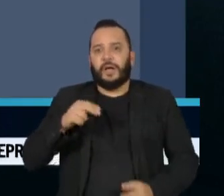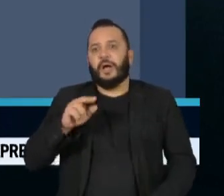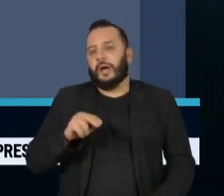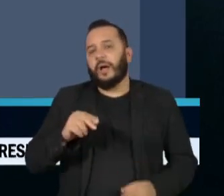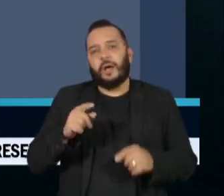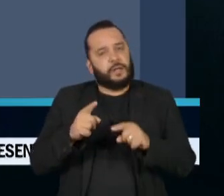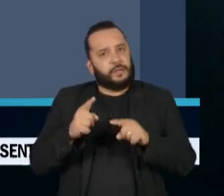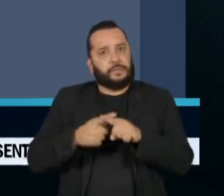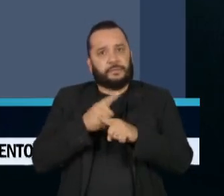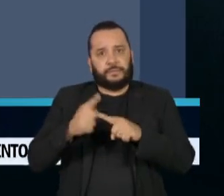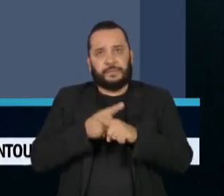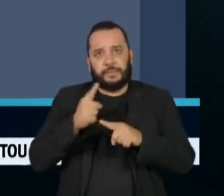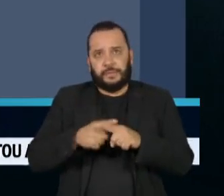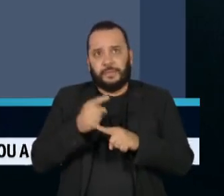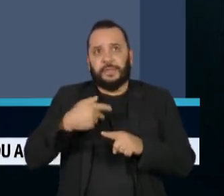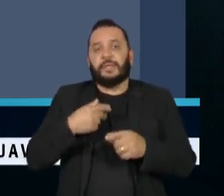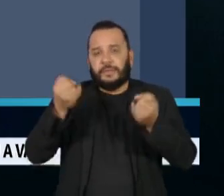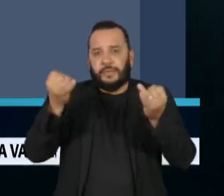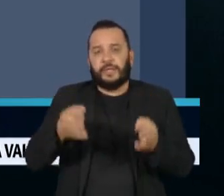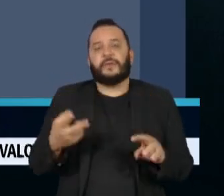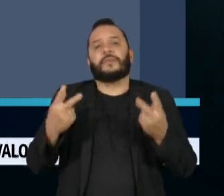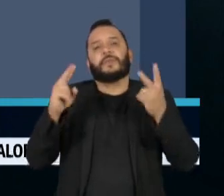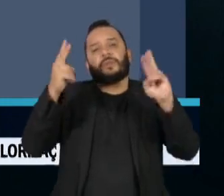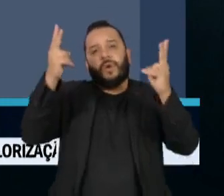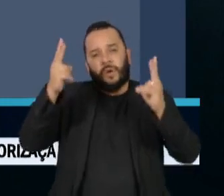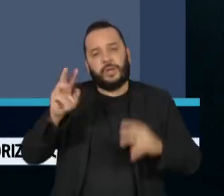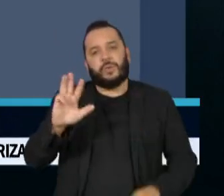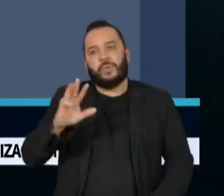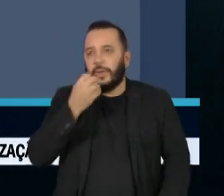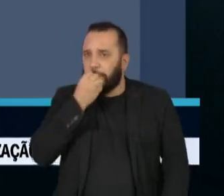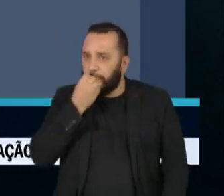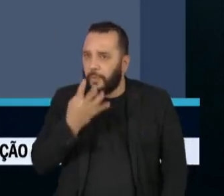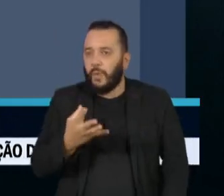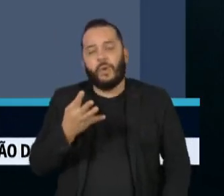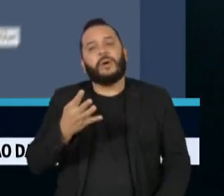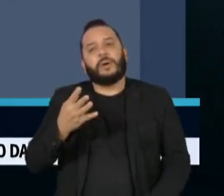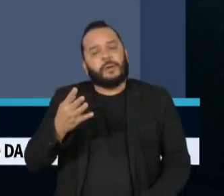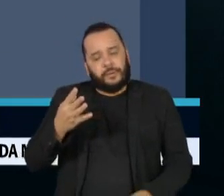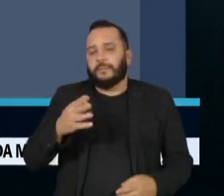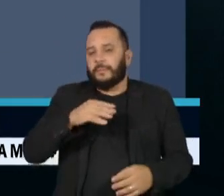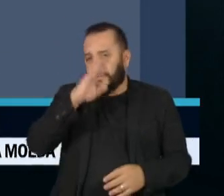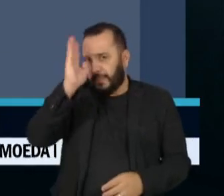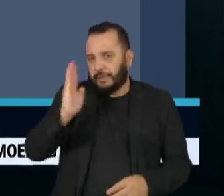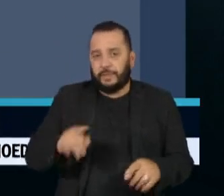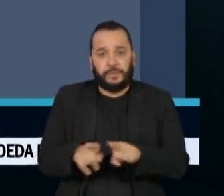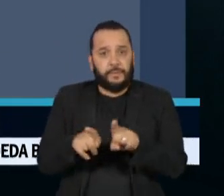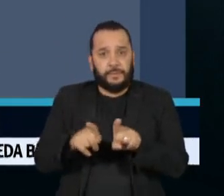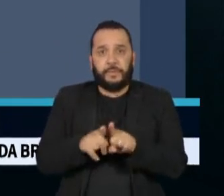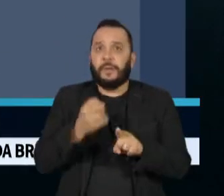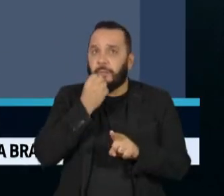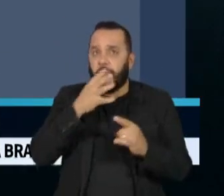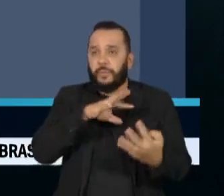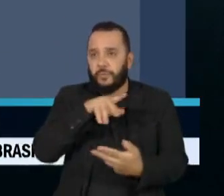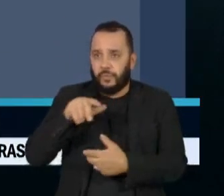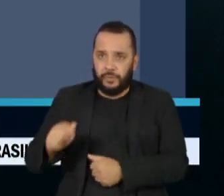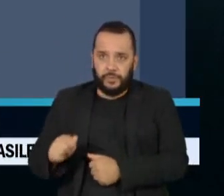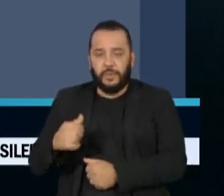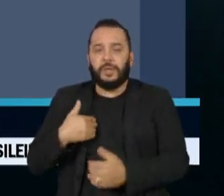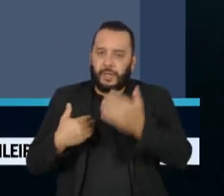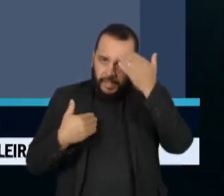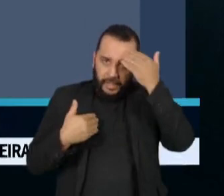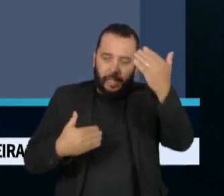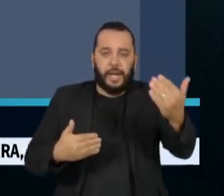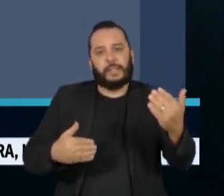destaca que a vitória de Lula é boa para o país e para o mundo. Diz que graças à sua política ambiental e de